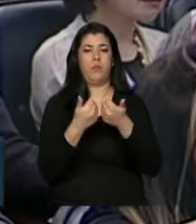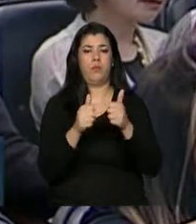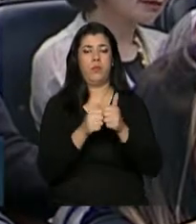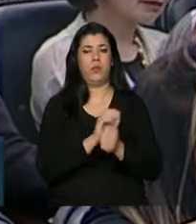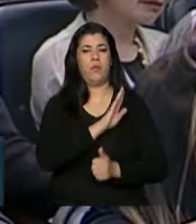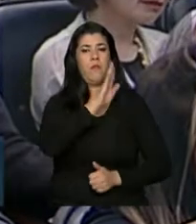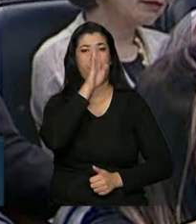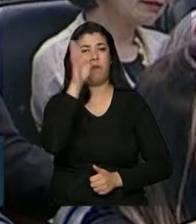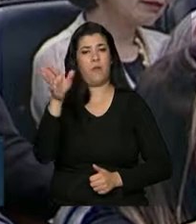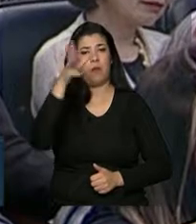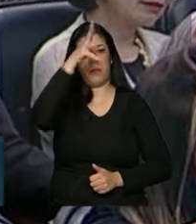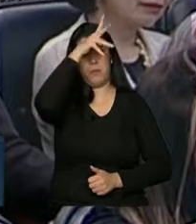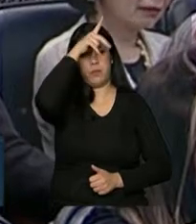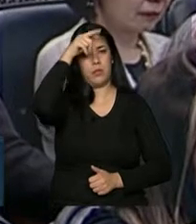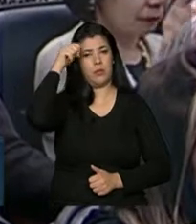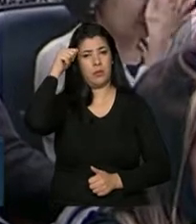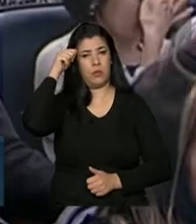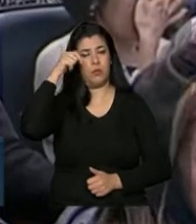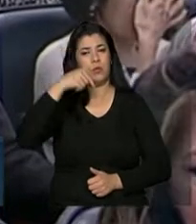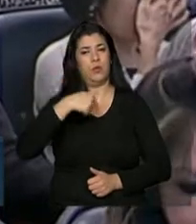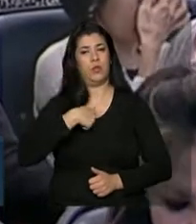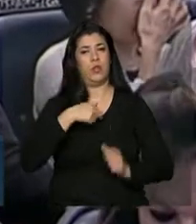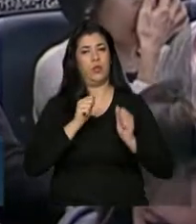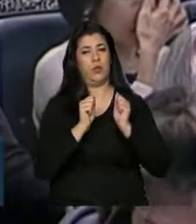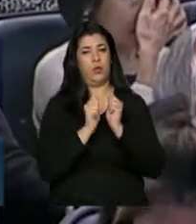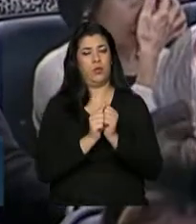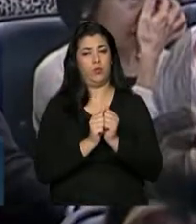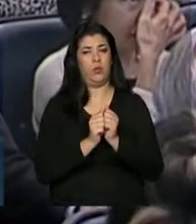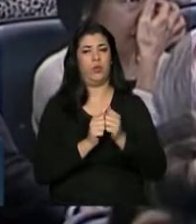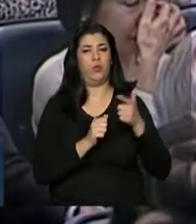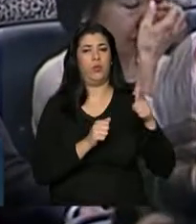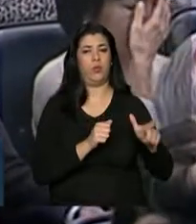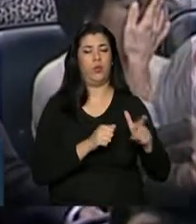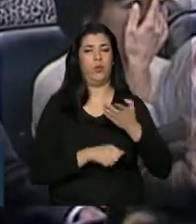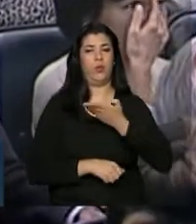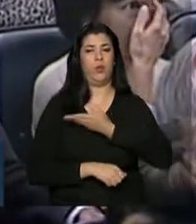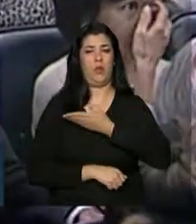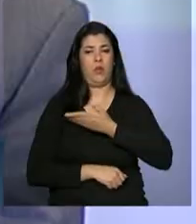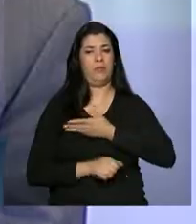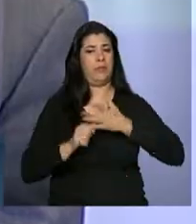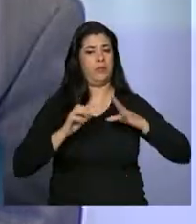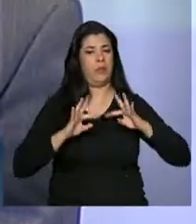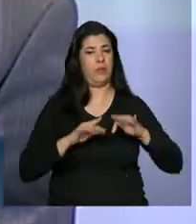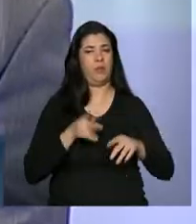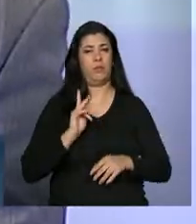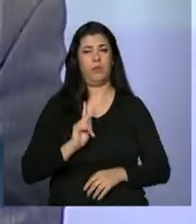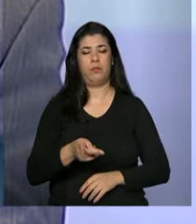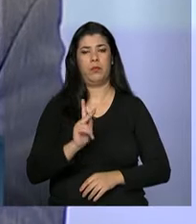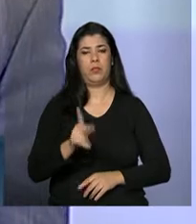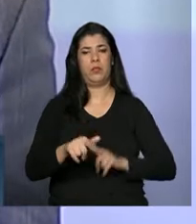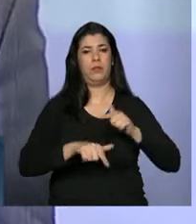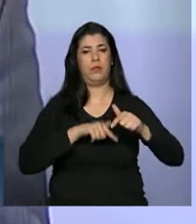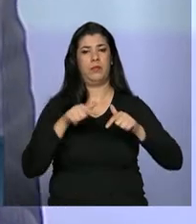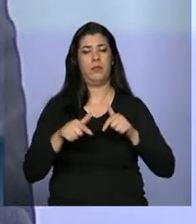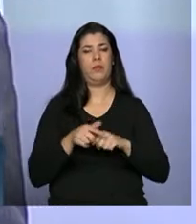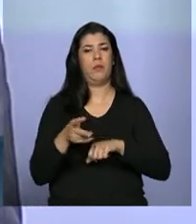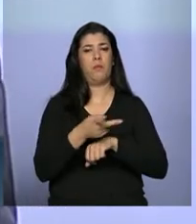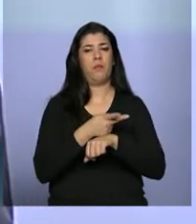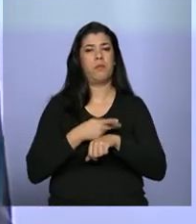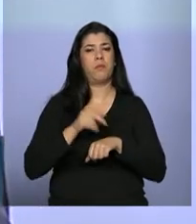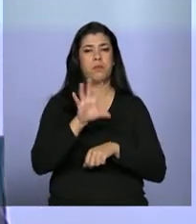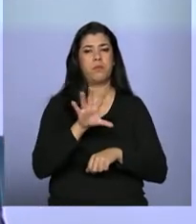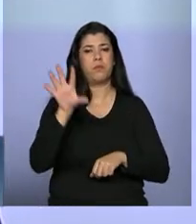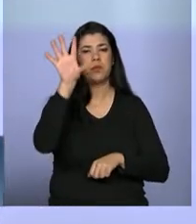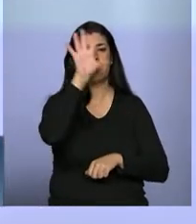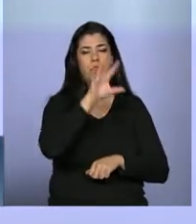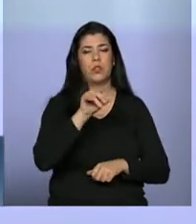Grosso do Sul quando estávamos eu e o meu amigo, meu compadre, amigo de todas as horas, procurador regional do trabalho do